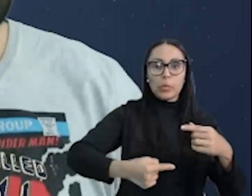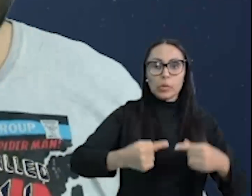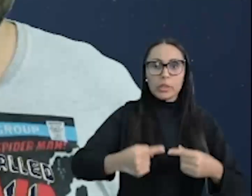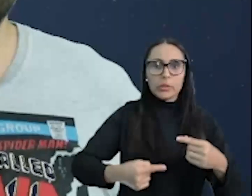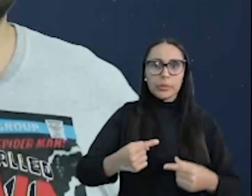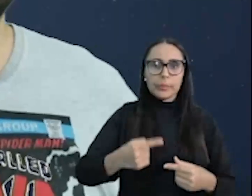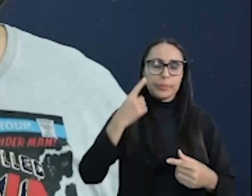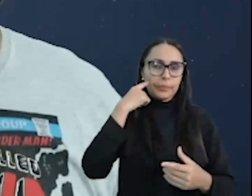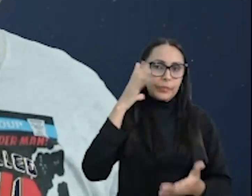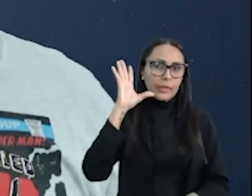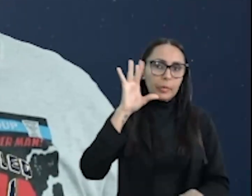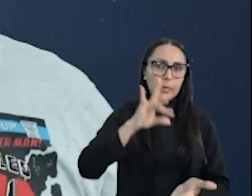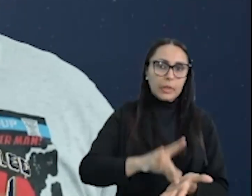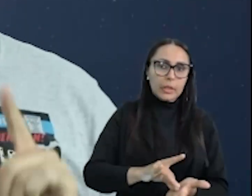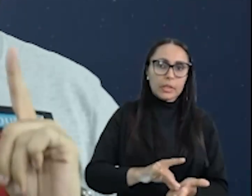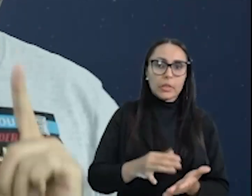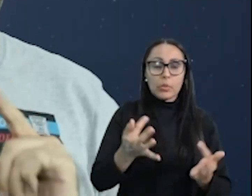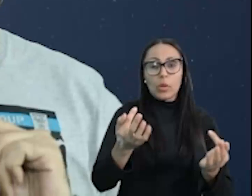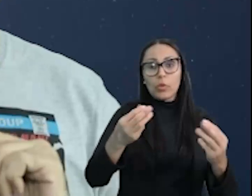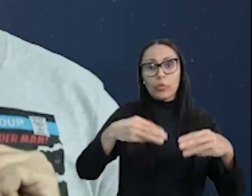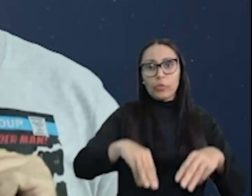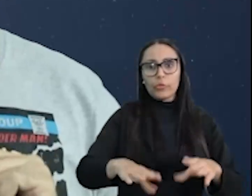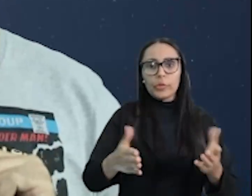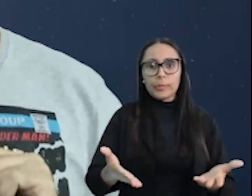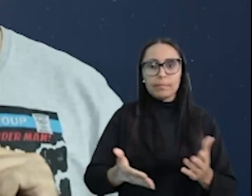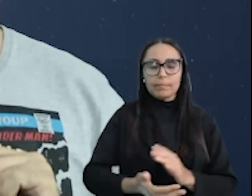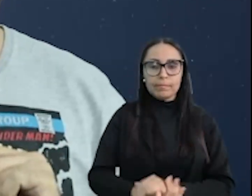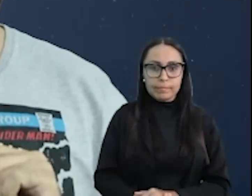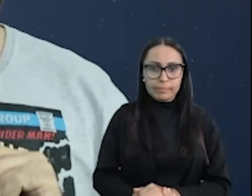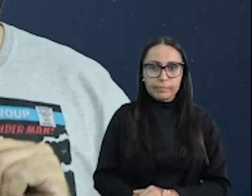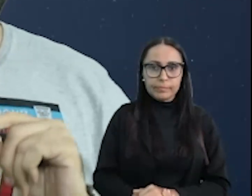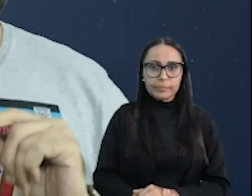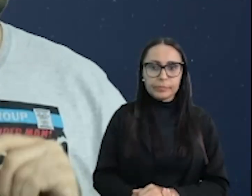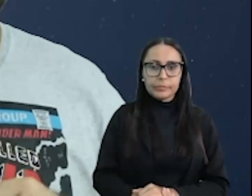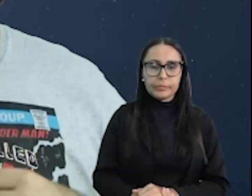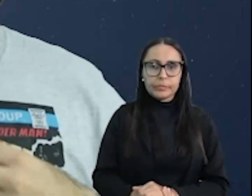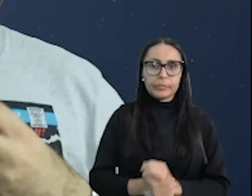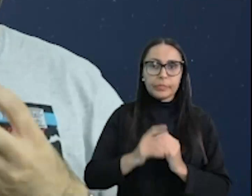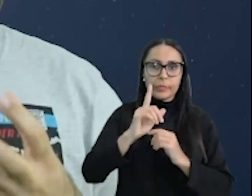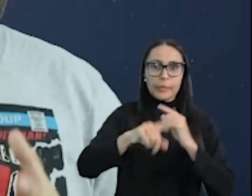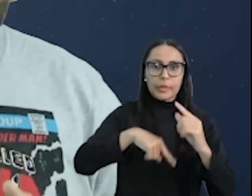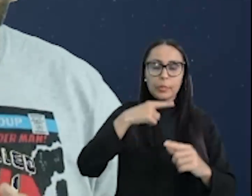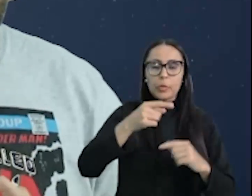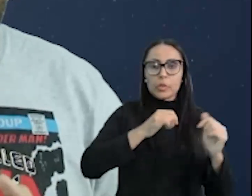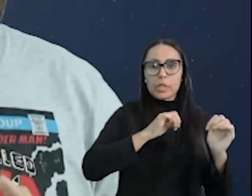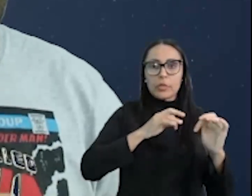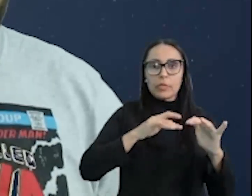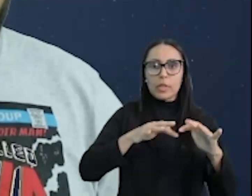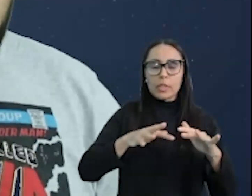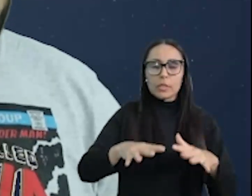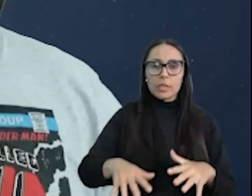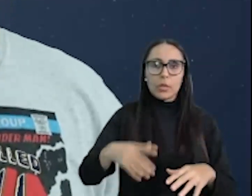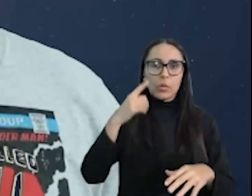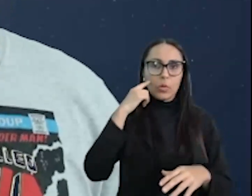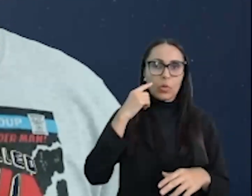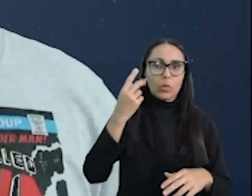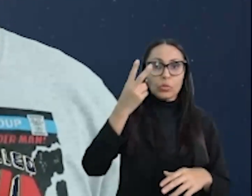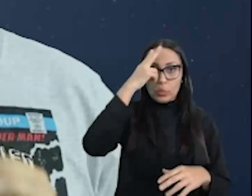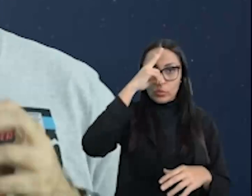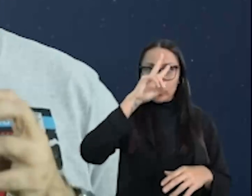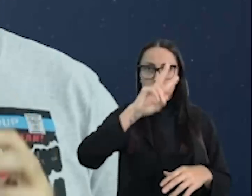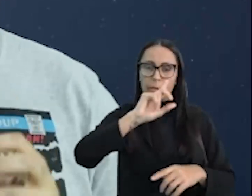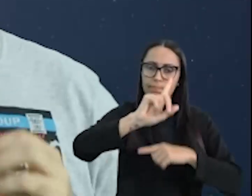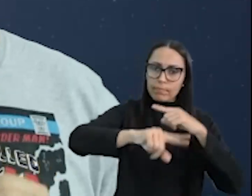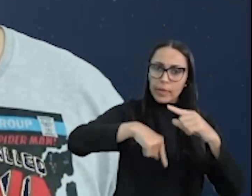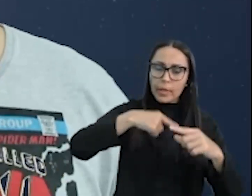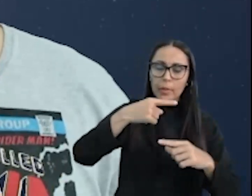estabelecidos ao fim do Primeiro Conflito. Após a invasão da Polônia, dois dias depois